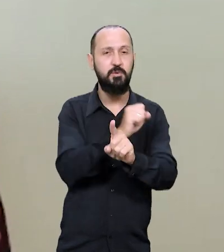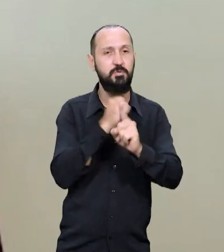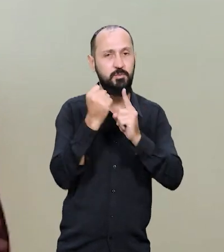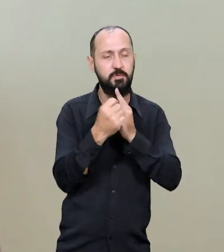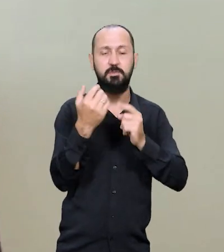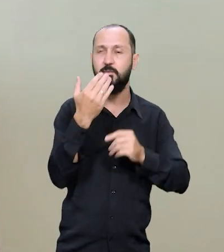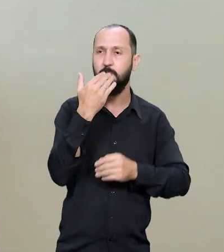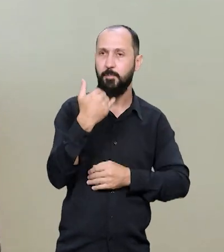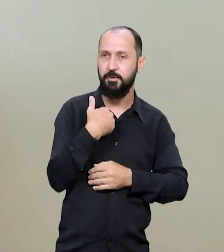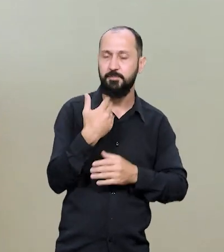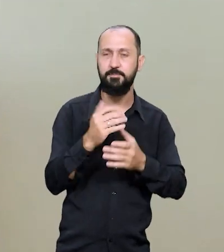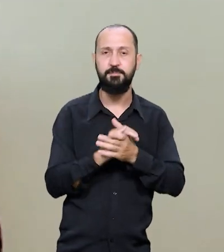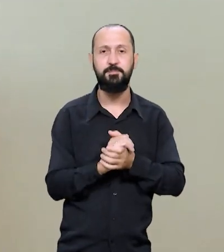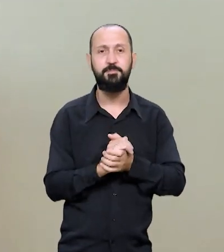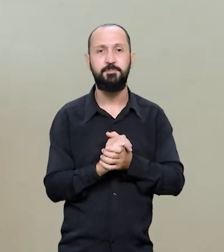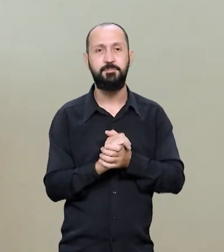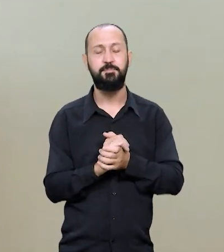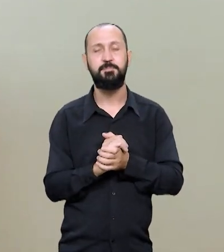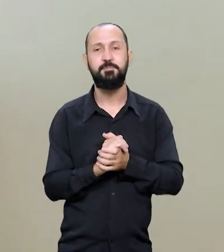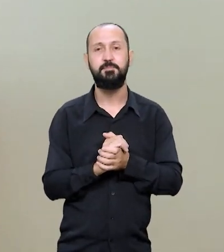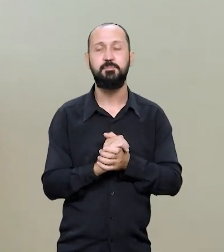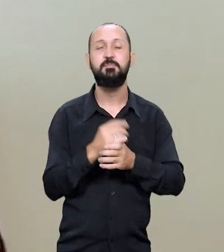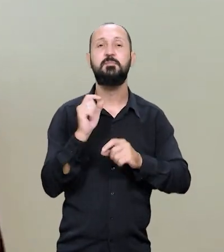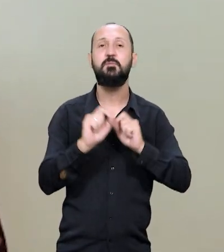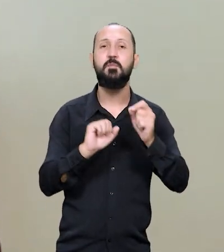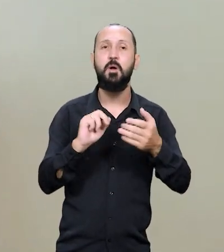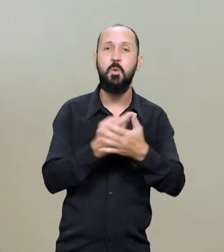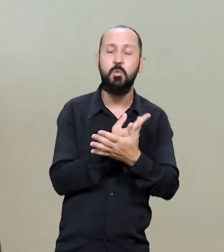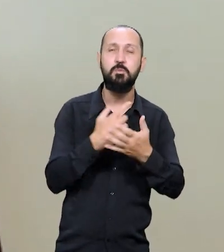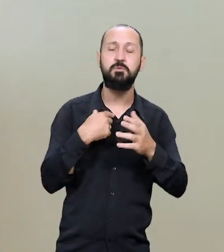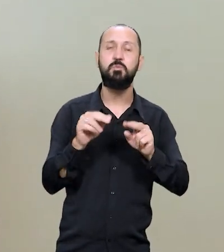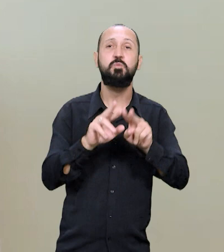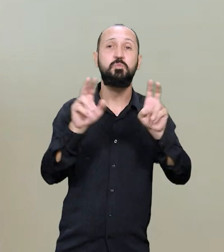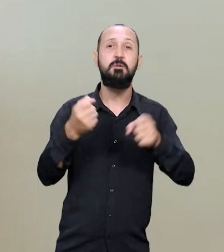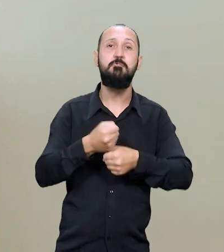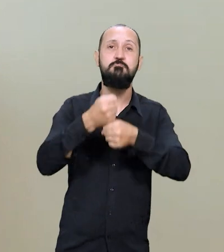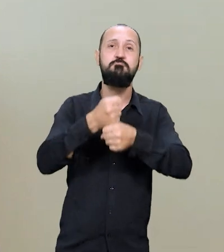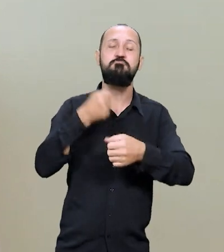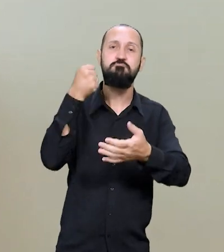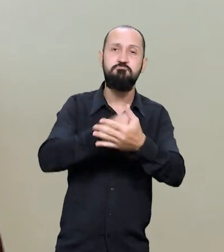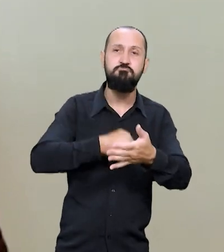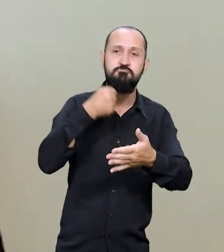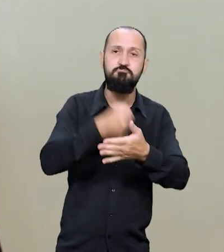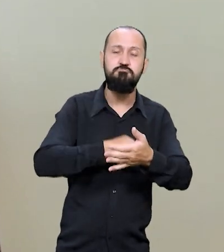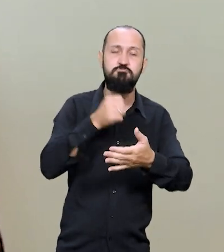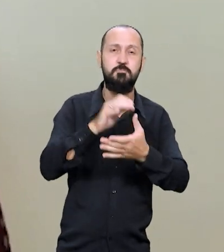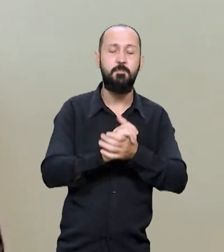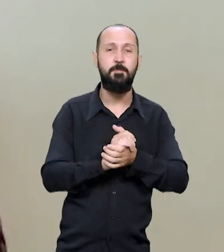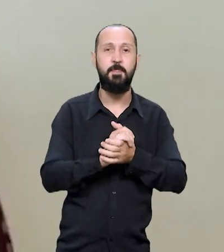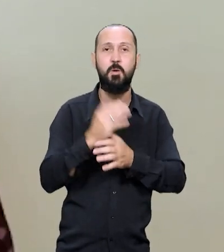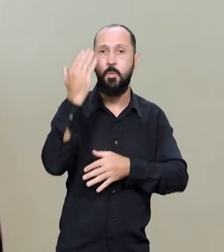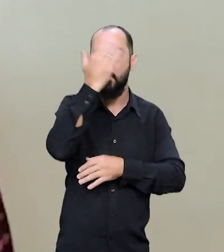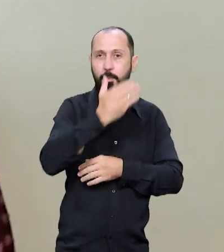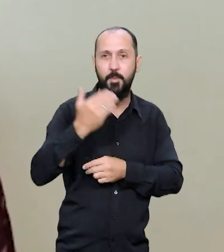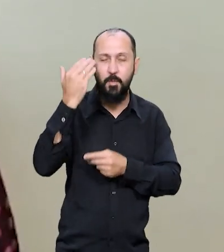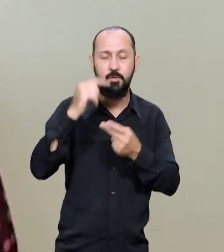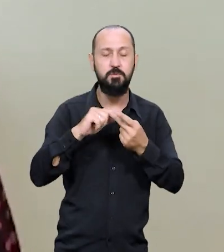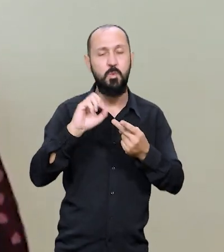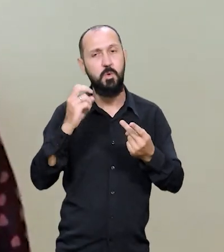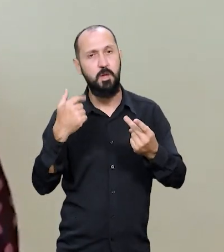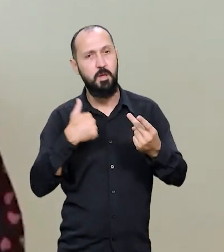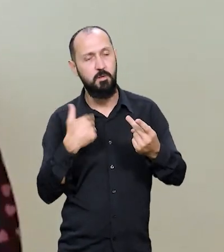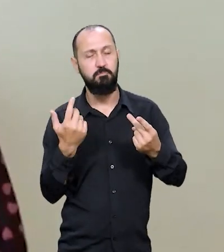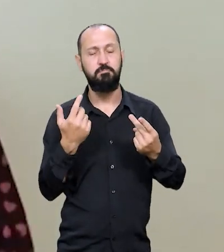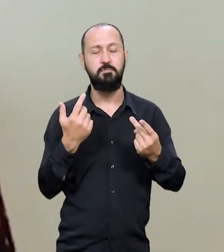sociedade que estava me pedindo e acabou virando uma causa, sabe? O meu rosto,